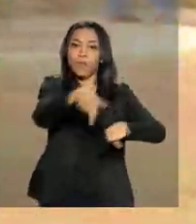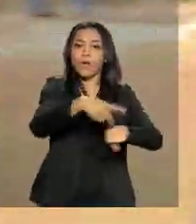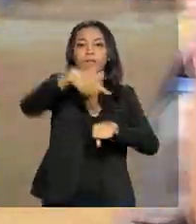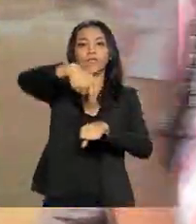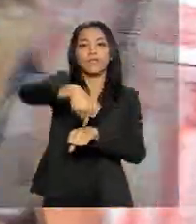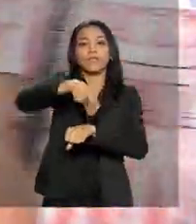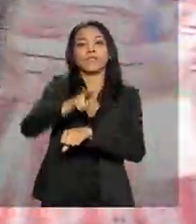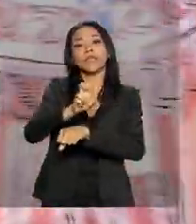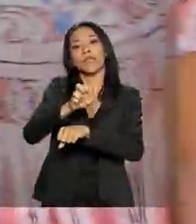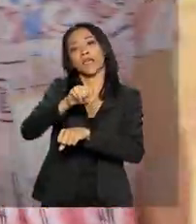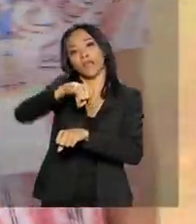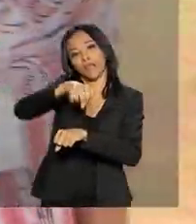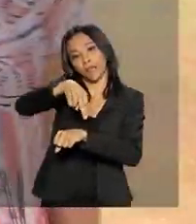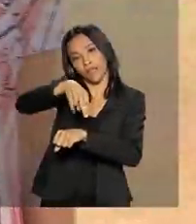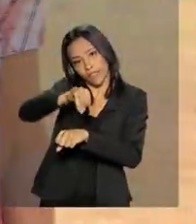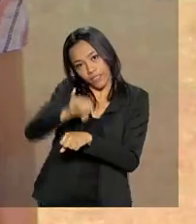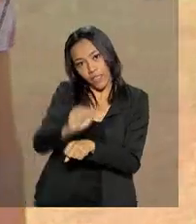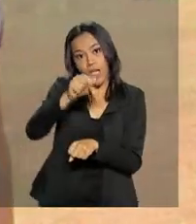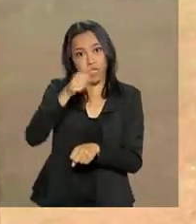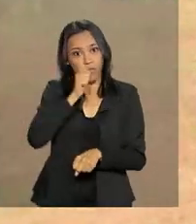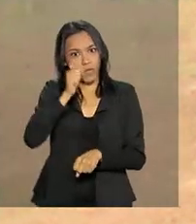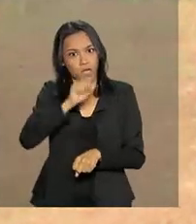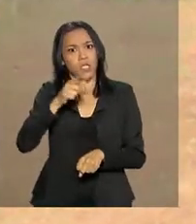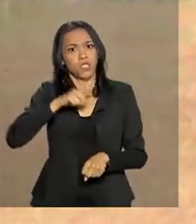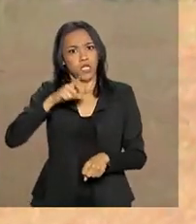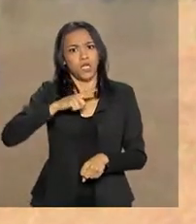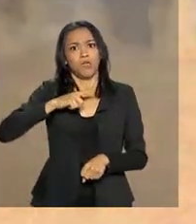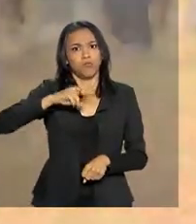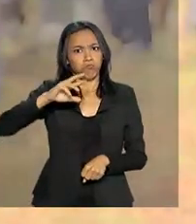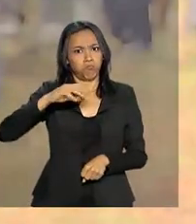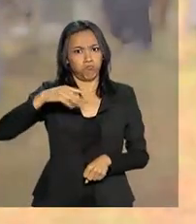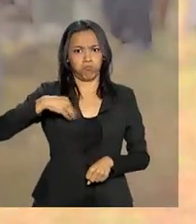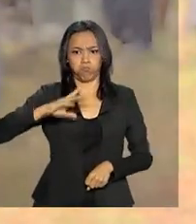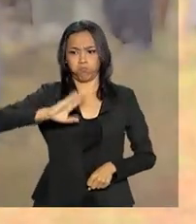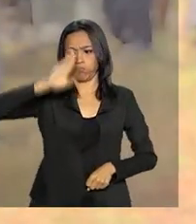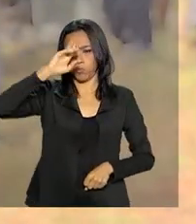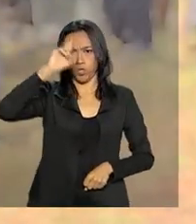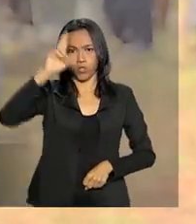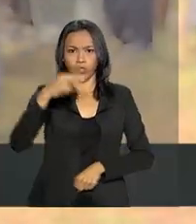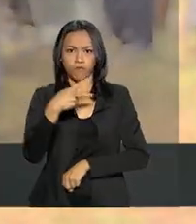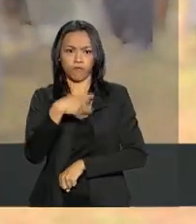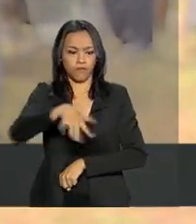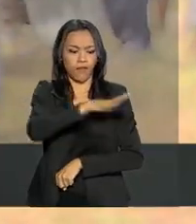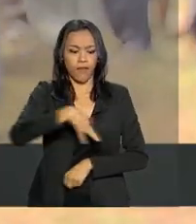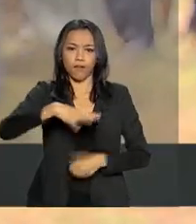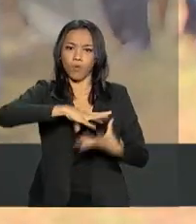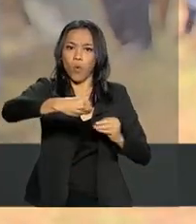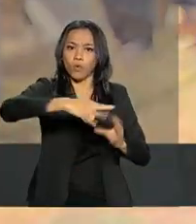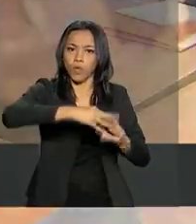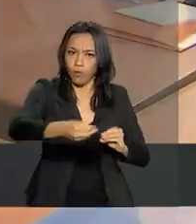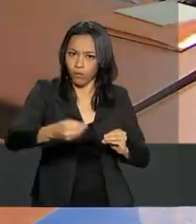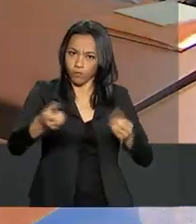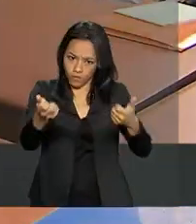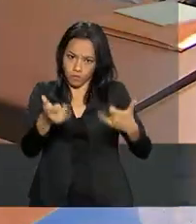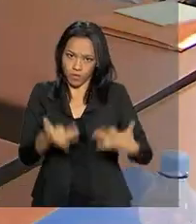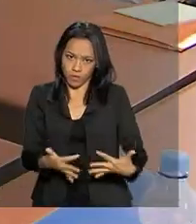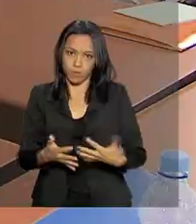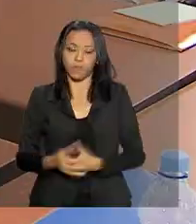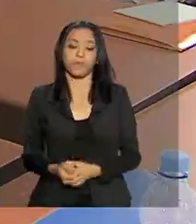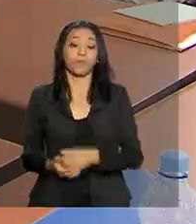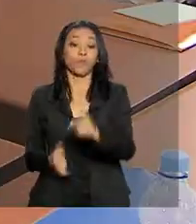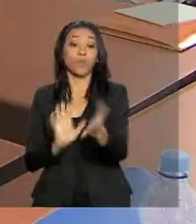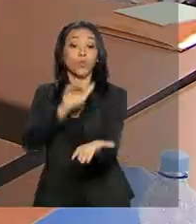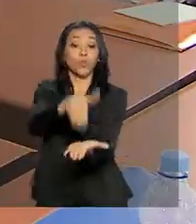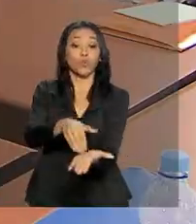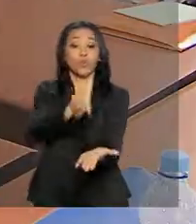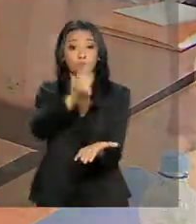mulheres têm conquistado cargos importantes no setor do algodão. No Quênia, as estão se mostrando. No último dia